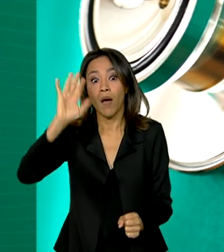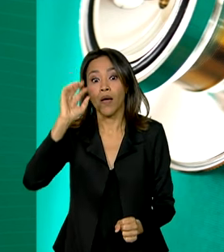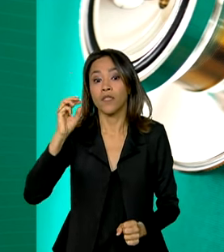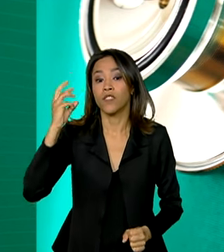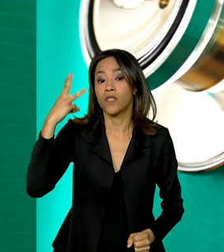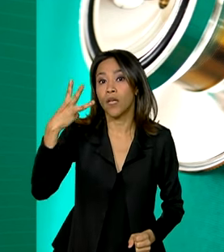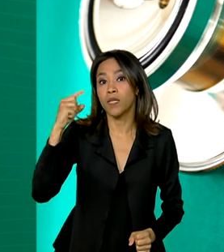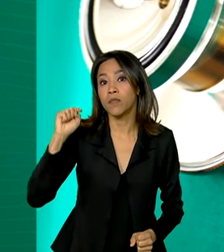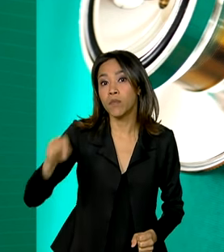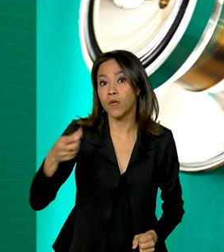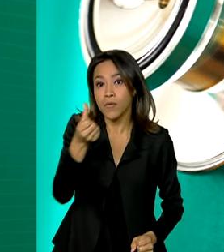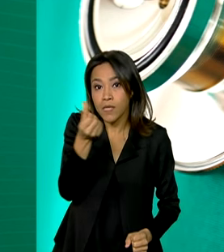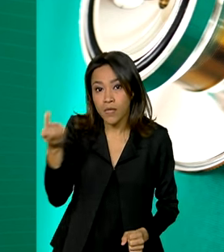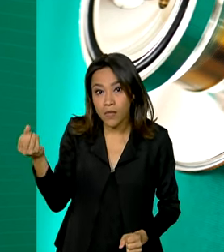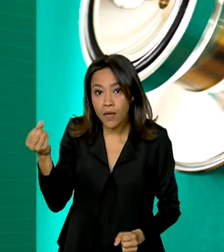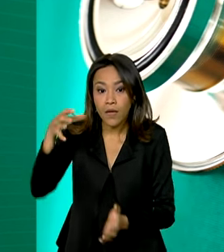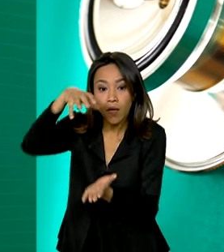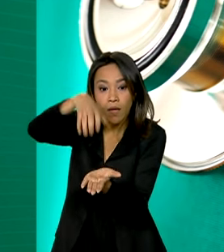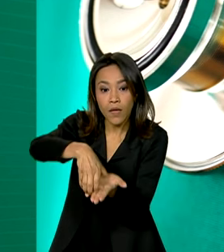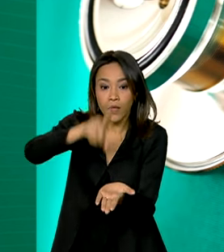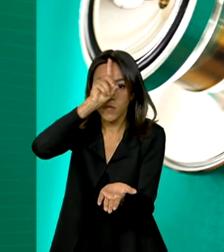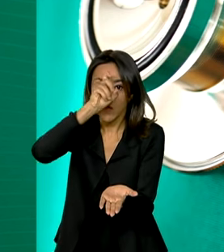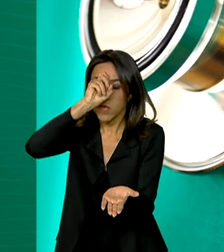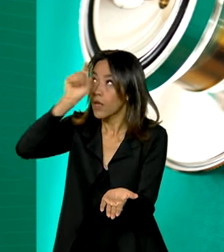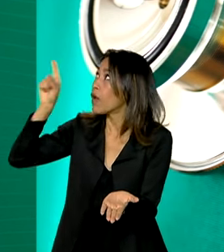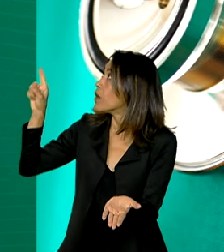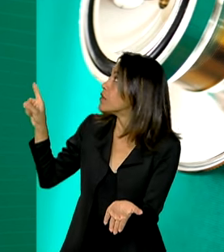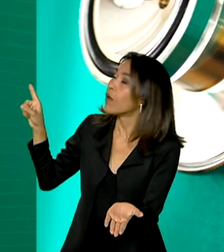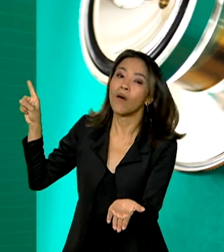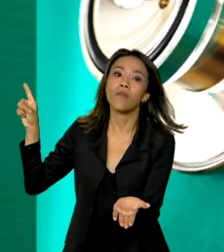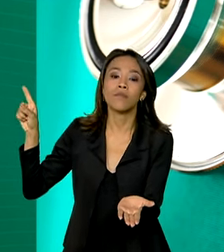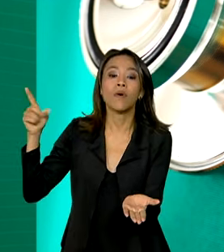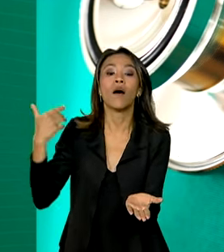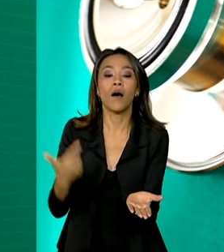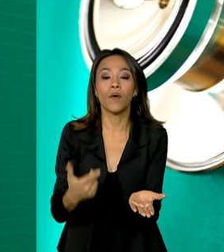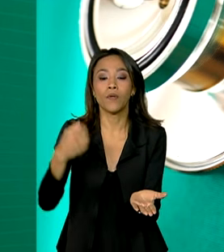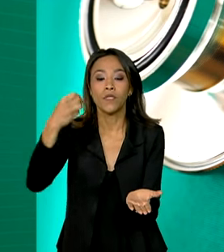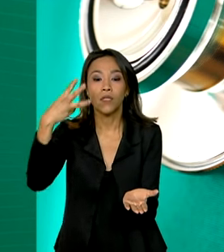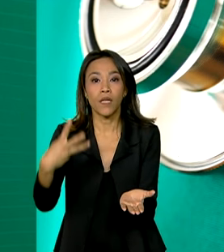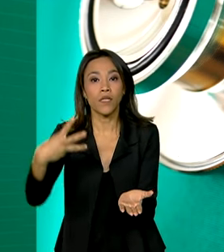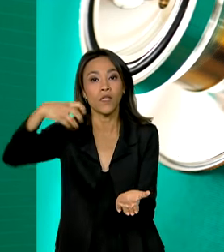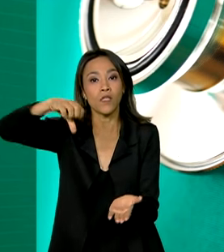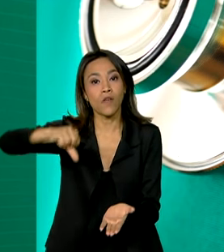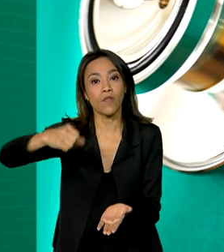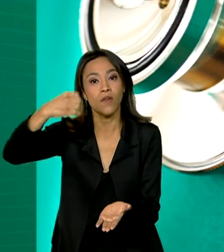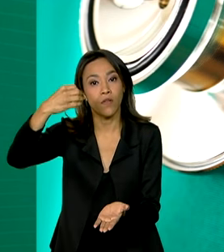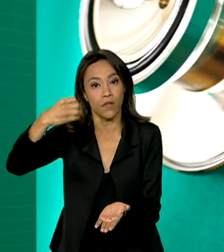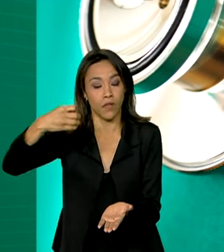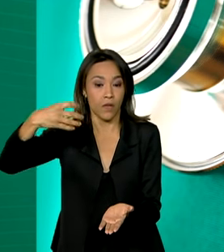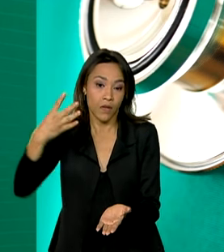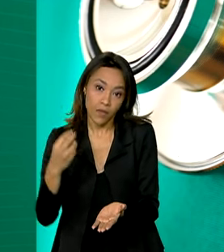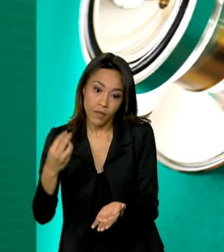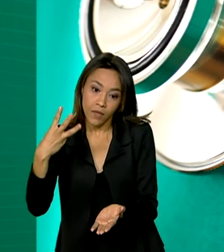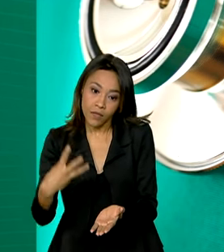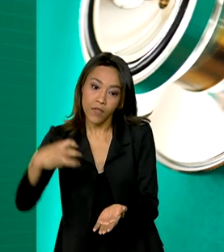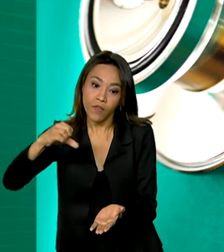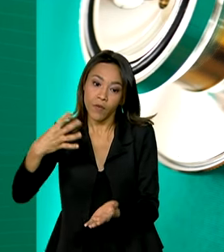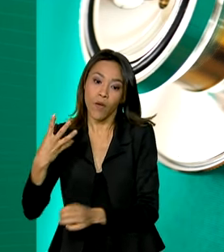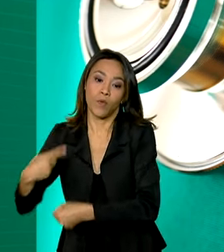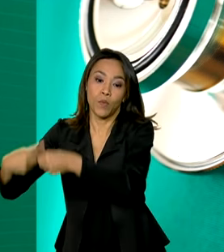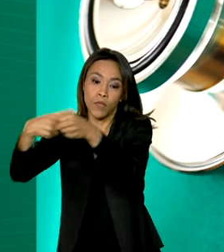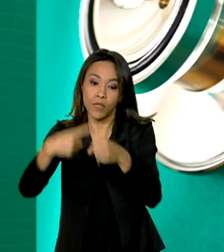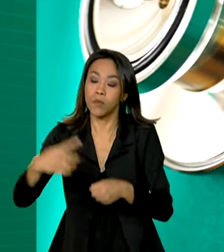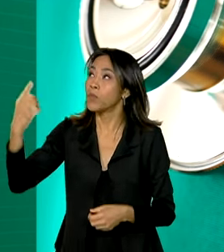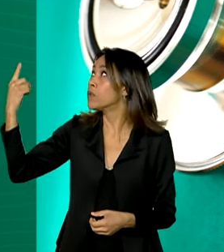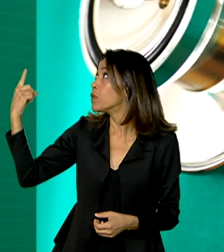.600 unidades básicas de saúde em 349 municípios. R$ 7,4 bilhões